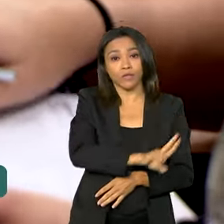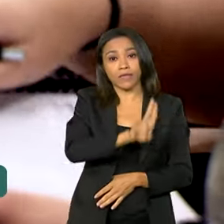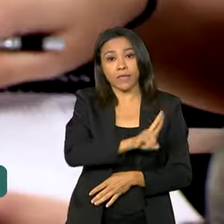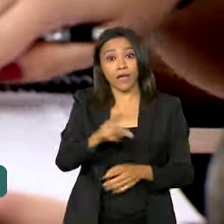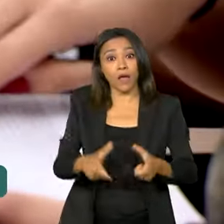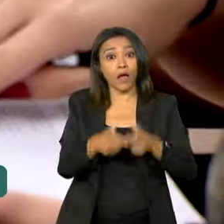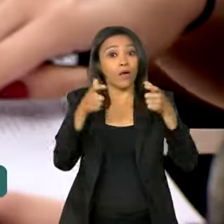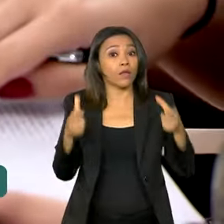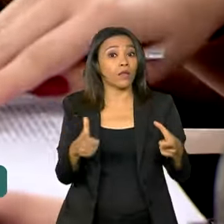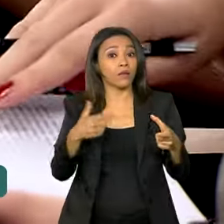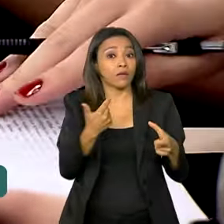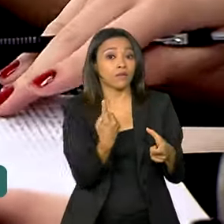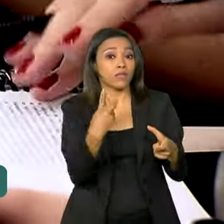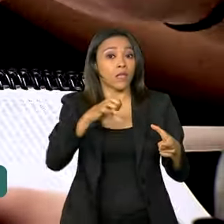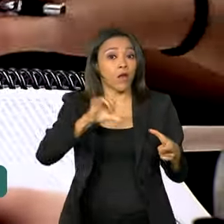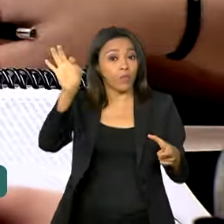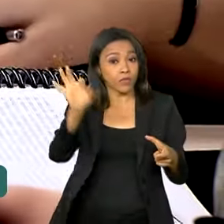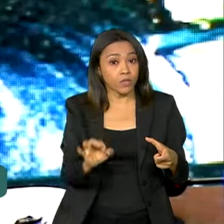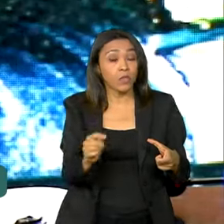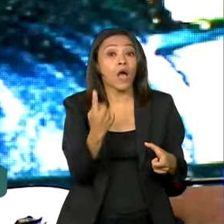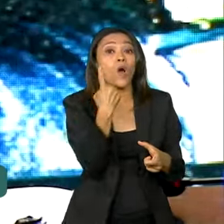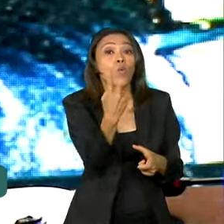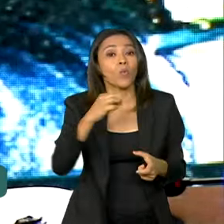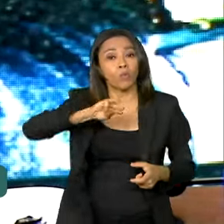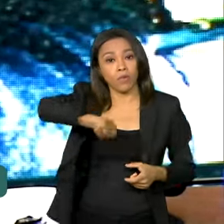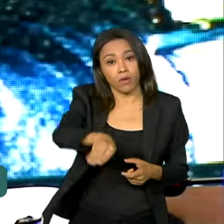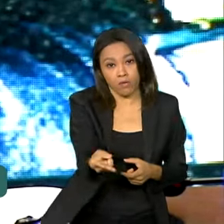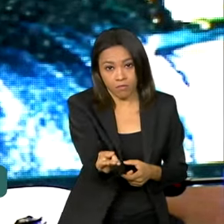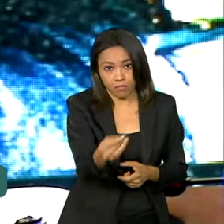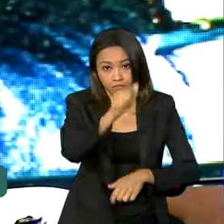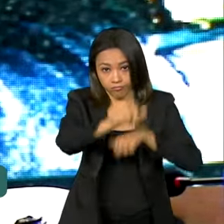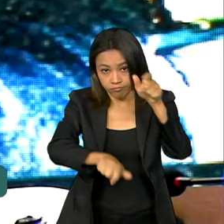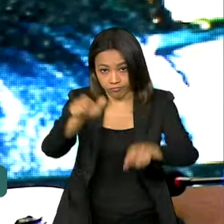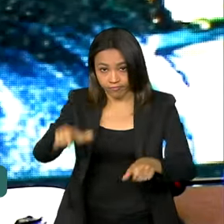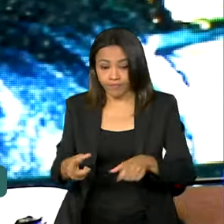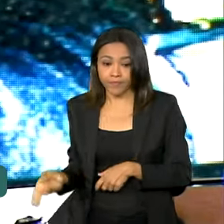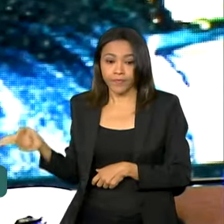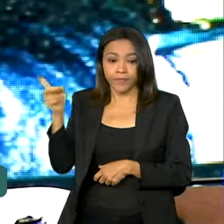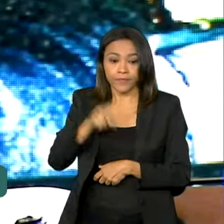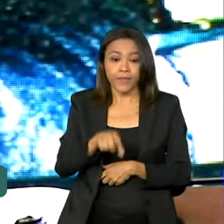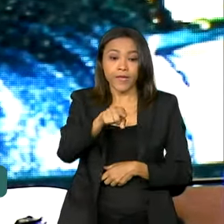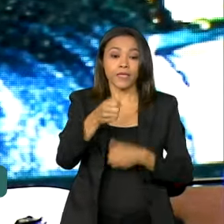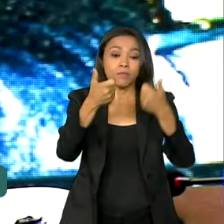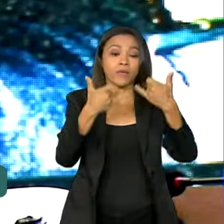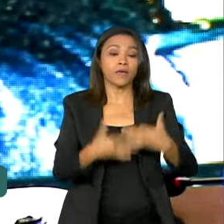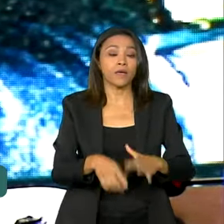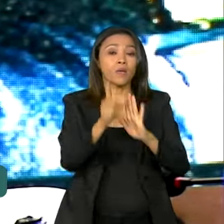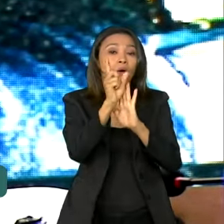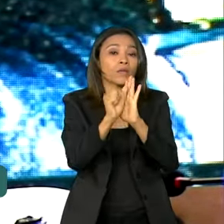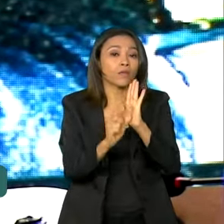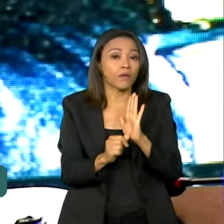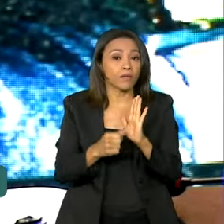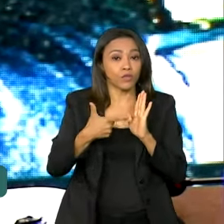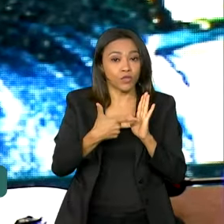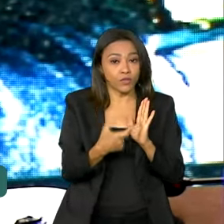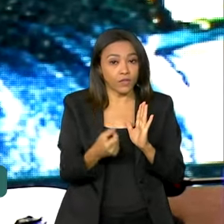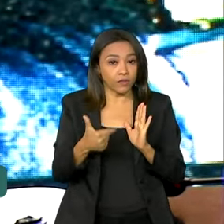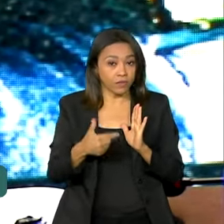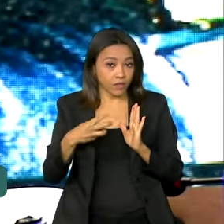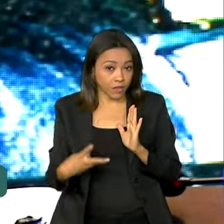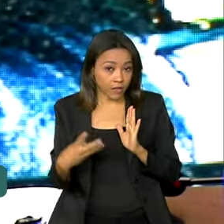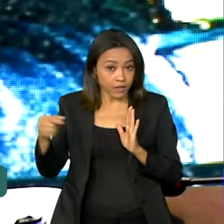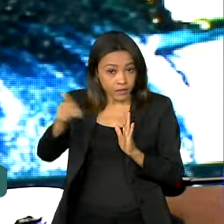19%, chegando a 1 milhão. A recuperação do orçamentário de 2023, tanto das